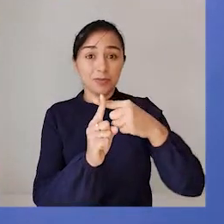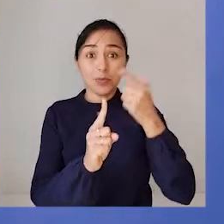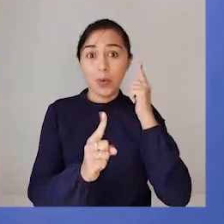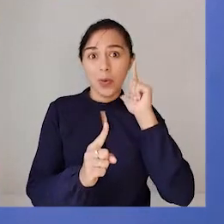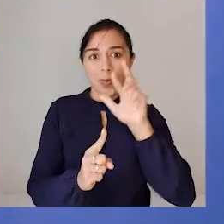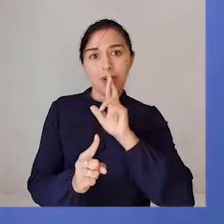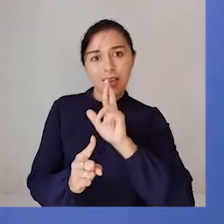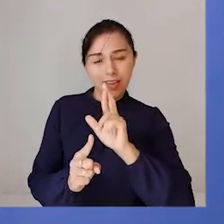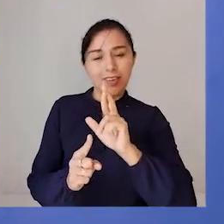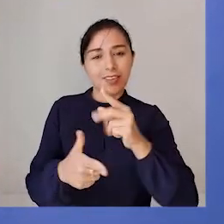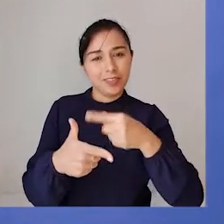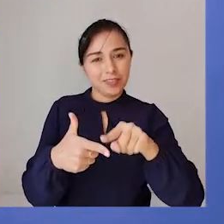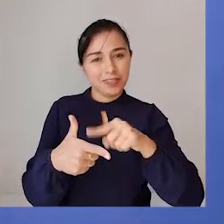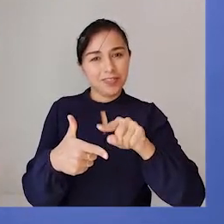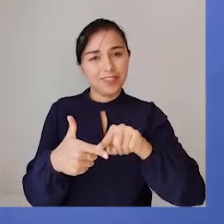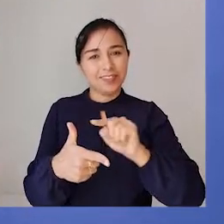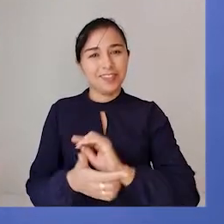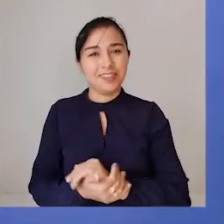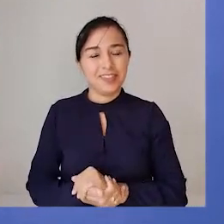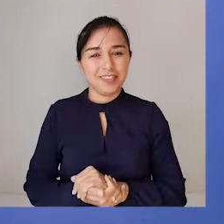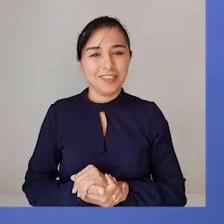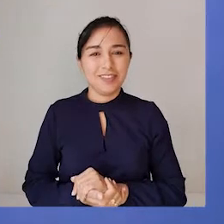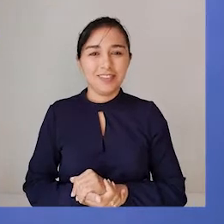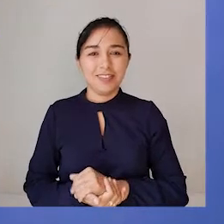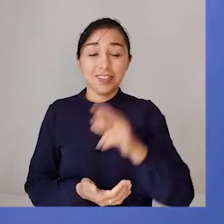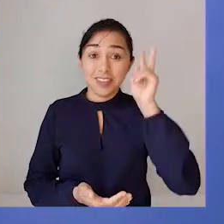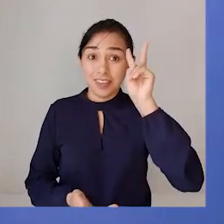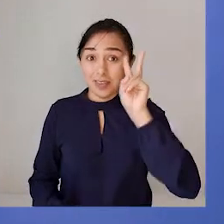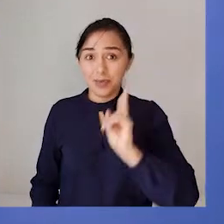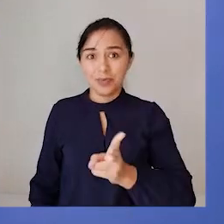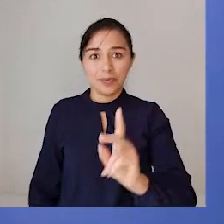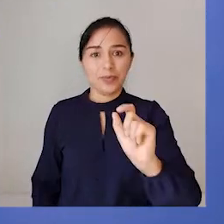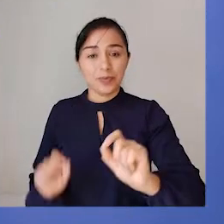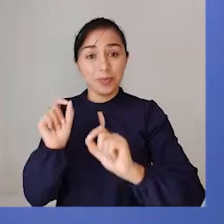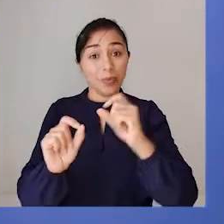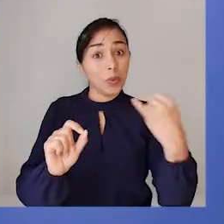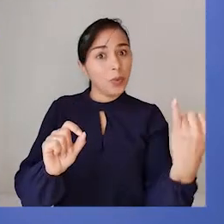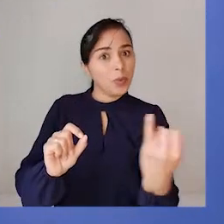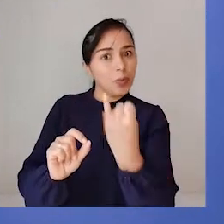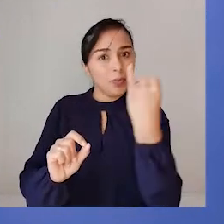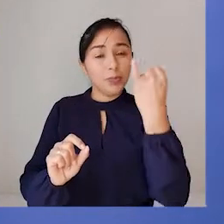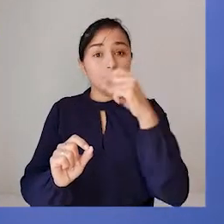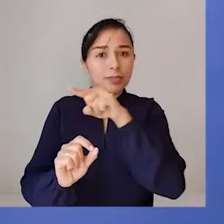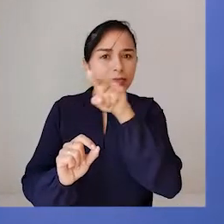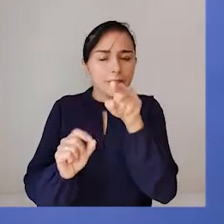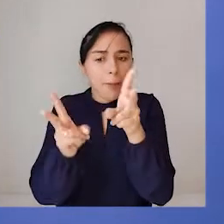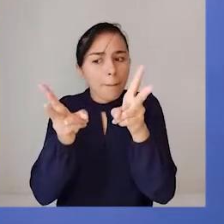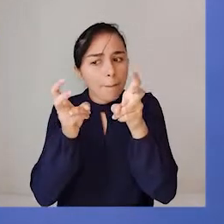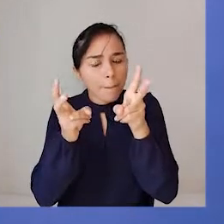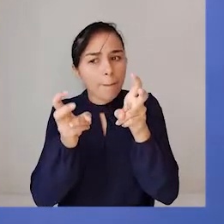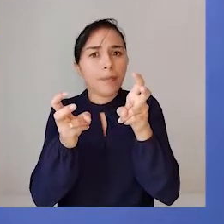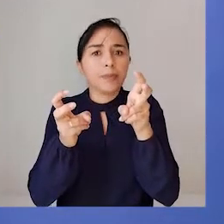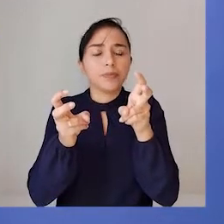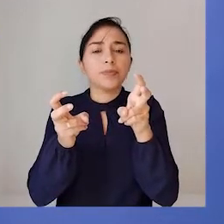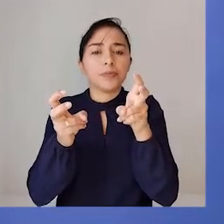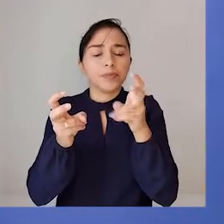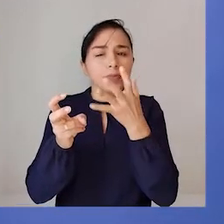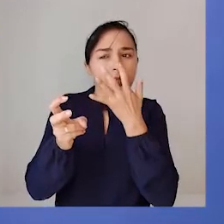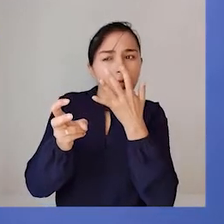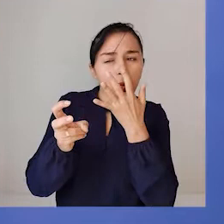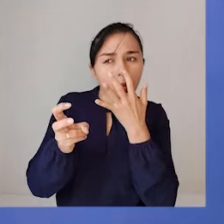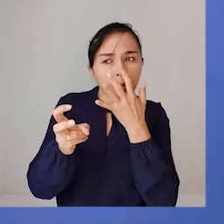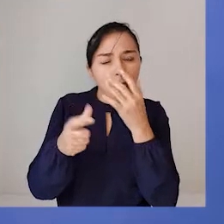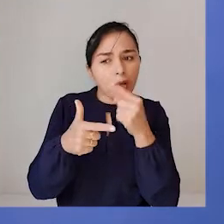resolver mais um problema. Lembrando, lembrando sempre, que o importante é você perceber, ao